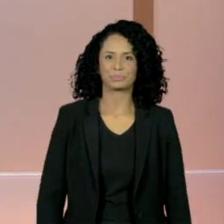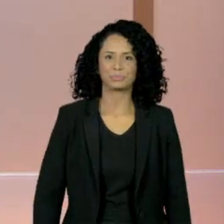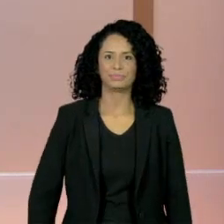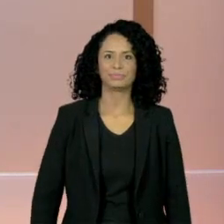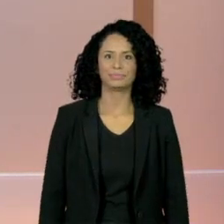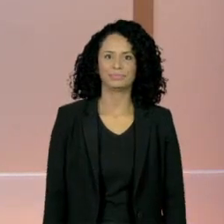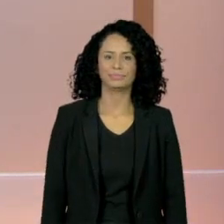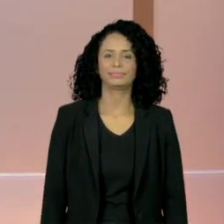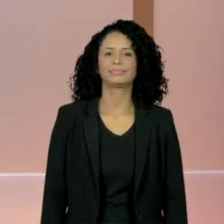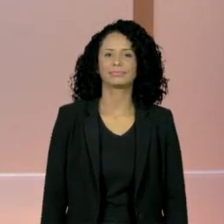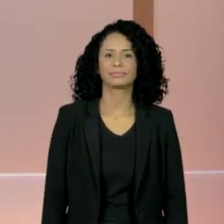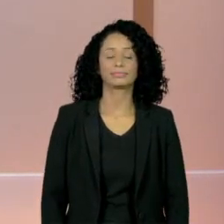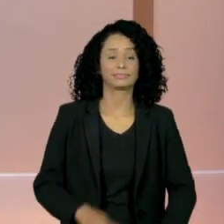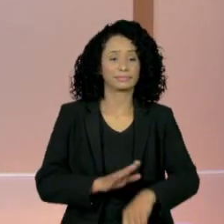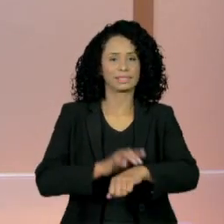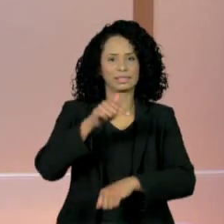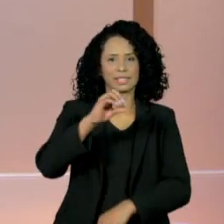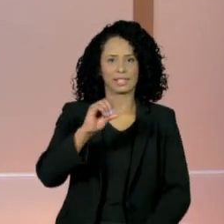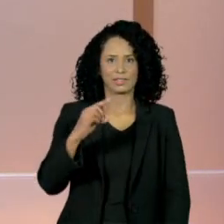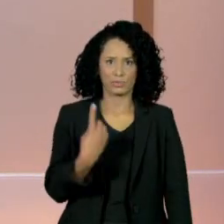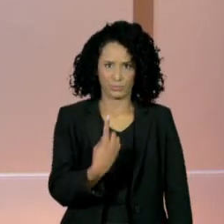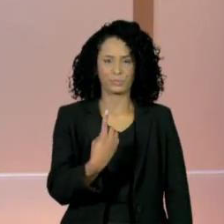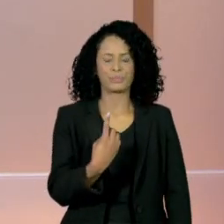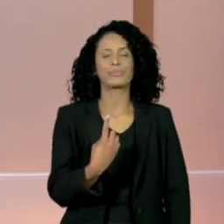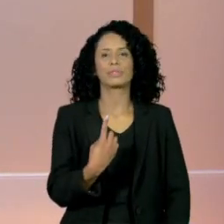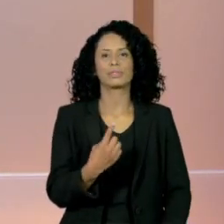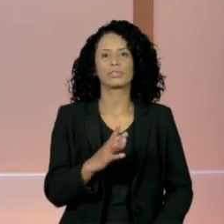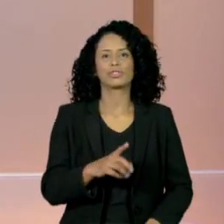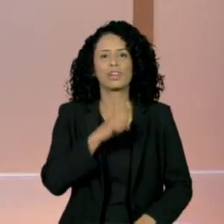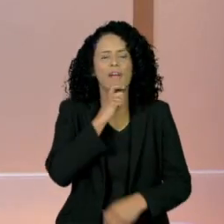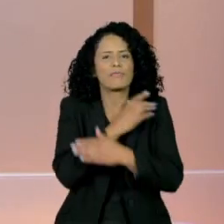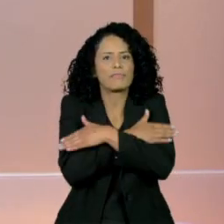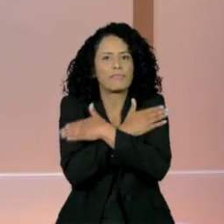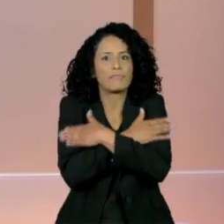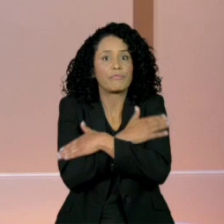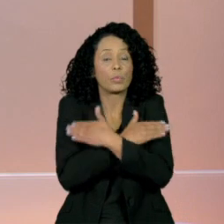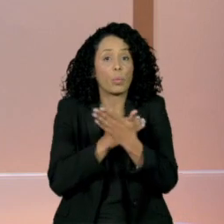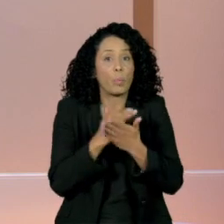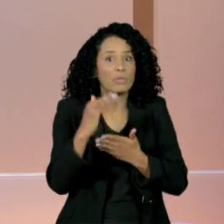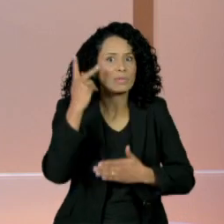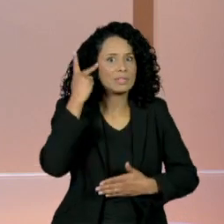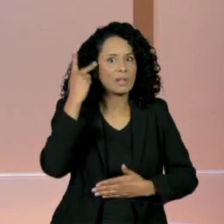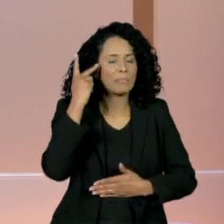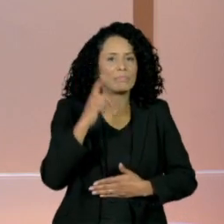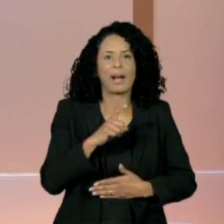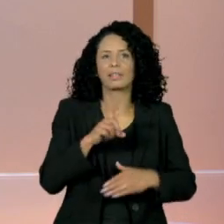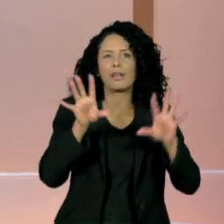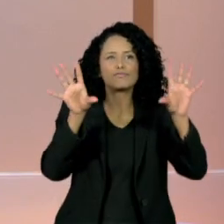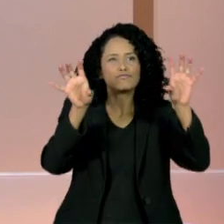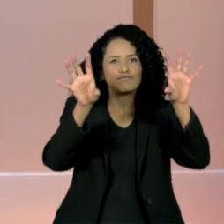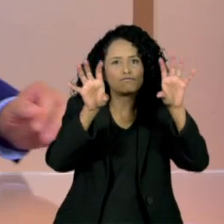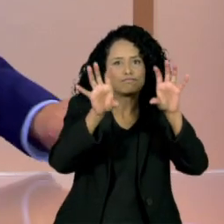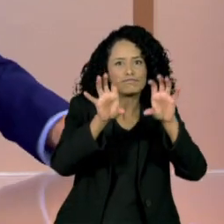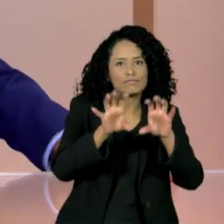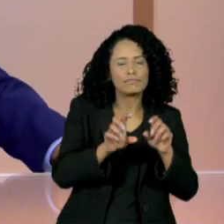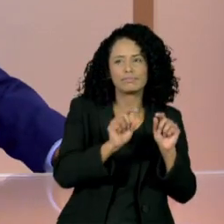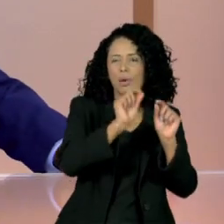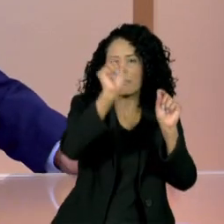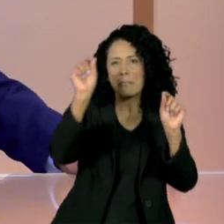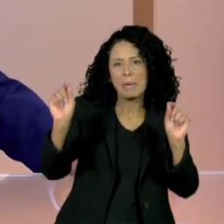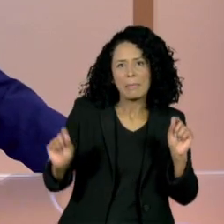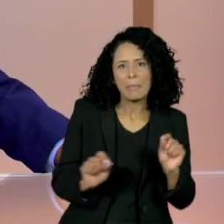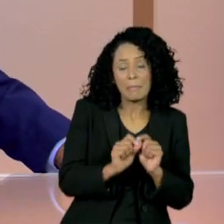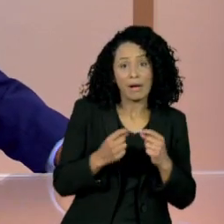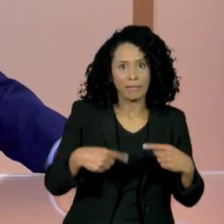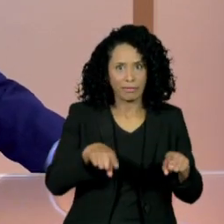Agora são 7 e 1. O inverno já começou e São Paulo ameceu com uma neblina em alguns pontos da cidade. Os termômetros registram